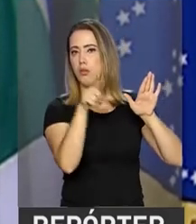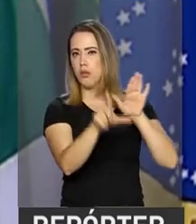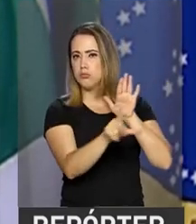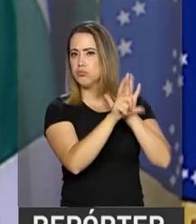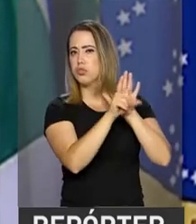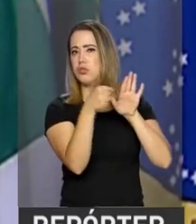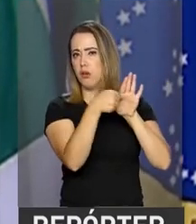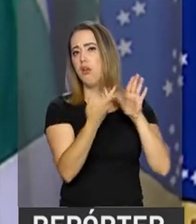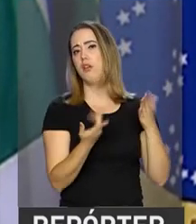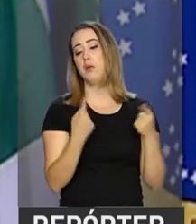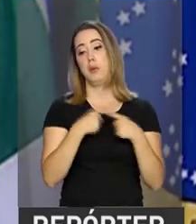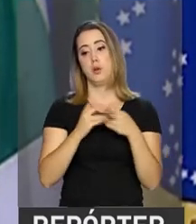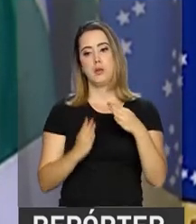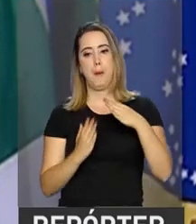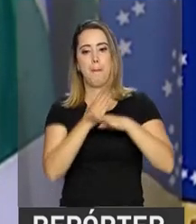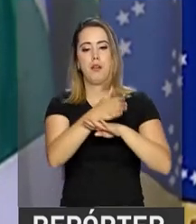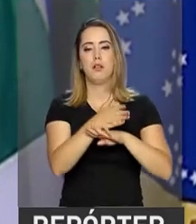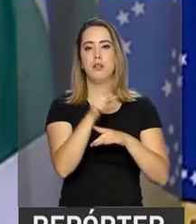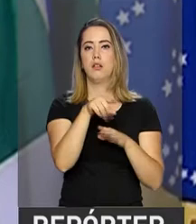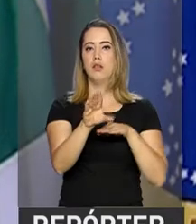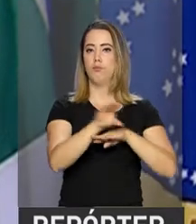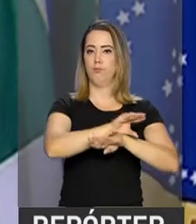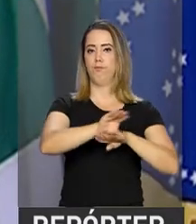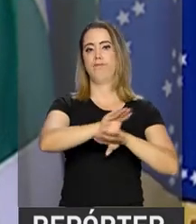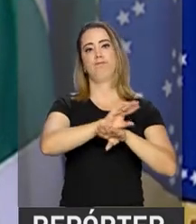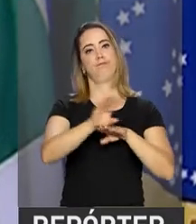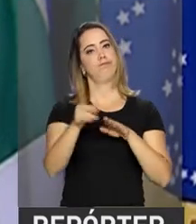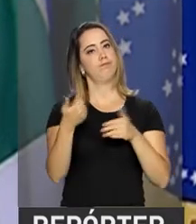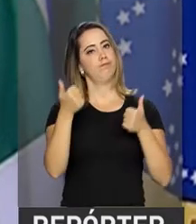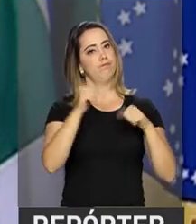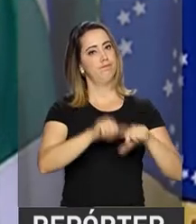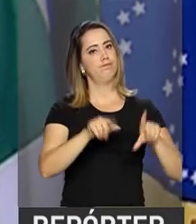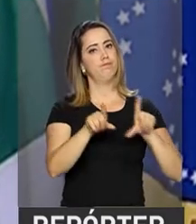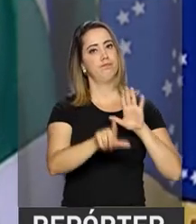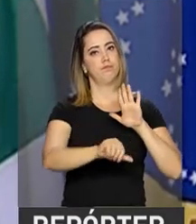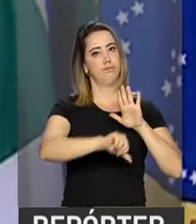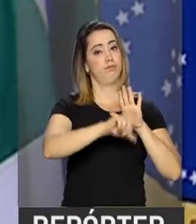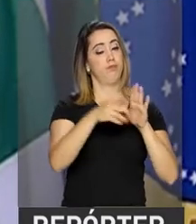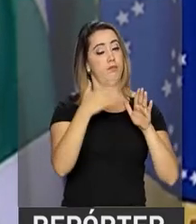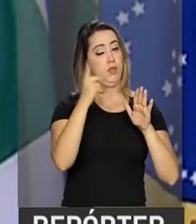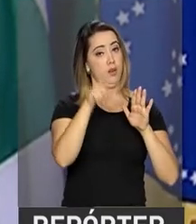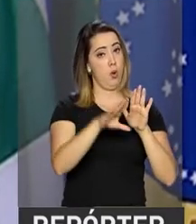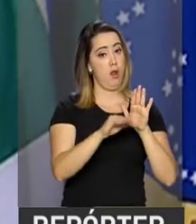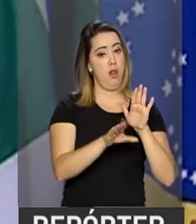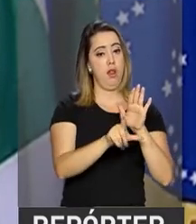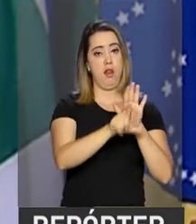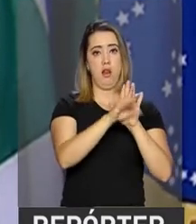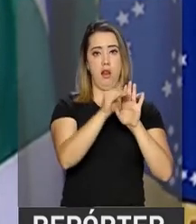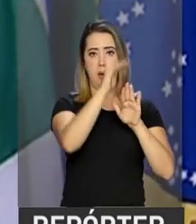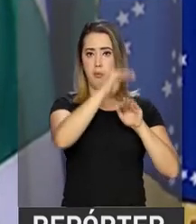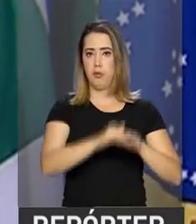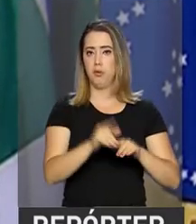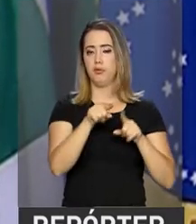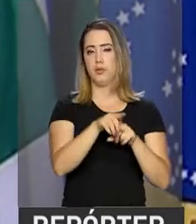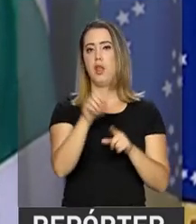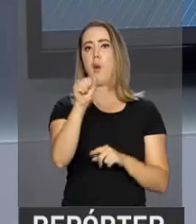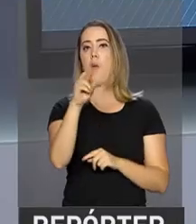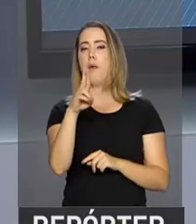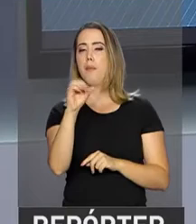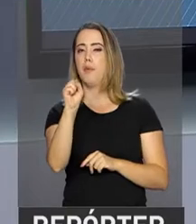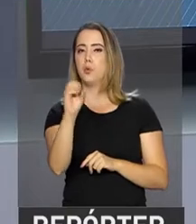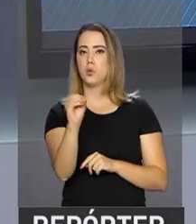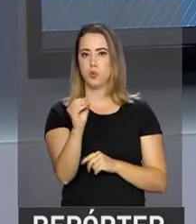ultrapasse dos limites da Constituição ou dos limites da lei, verifica-se um abuso da autoridade.